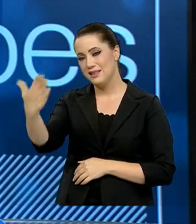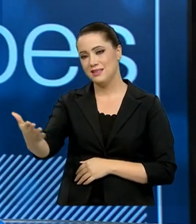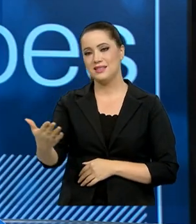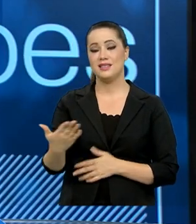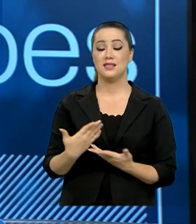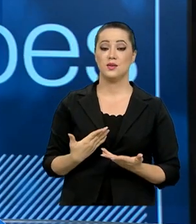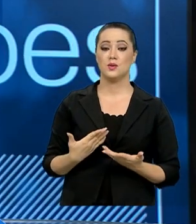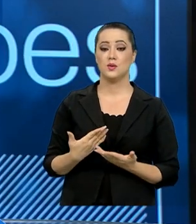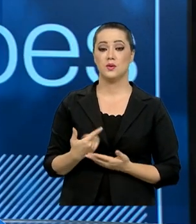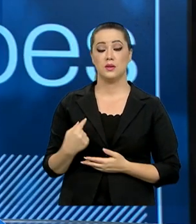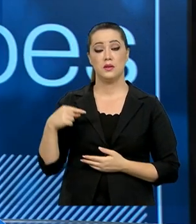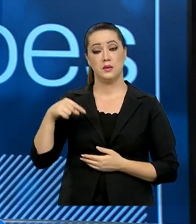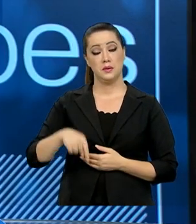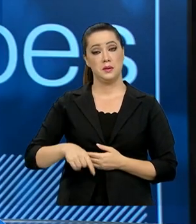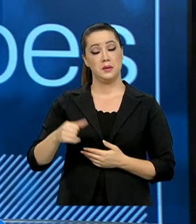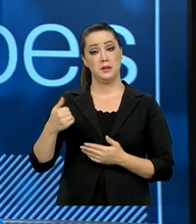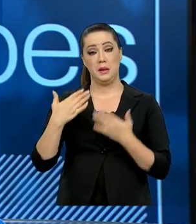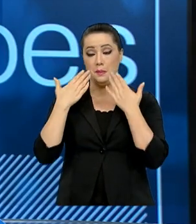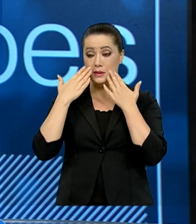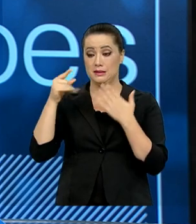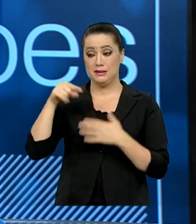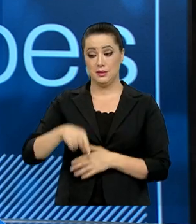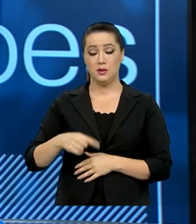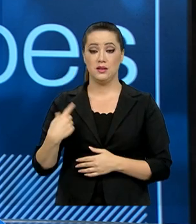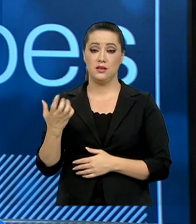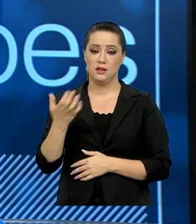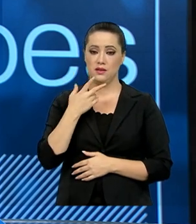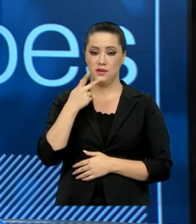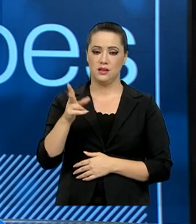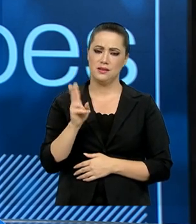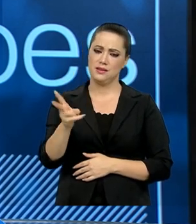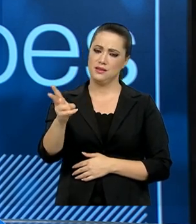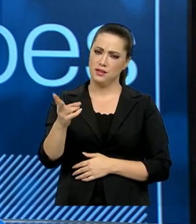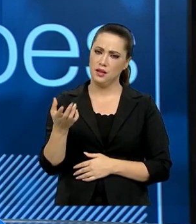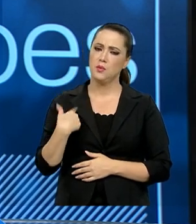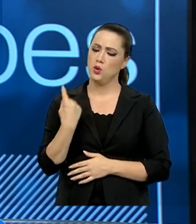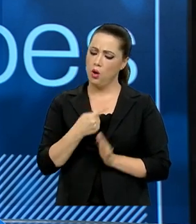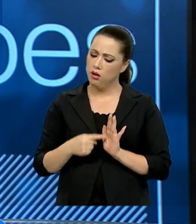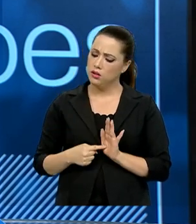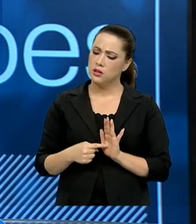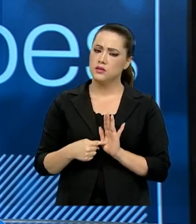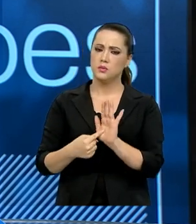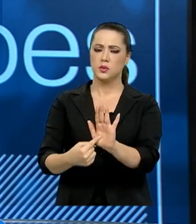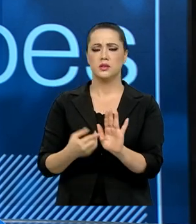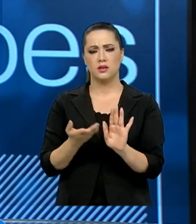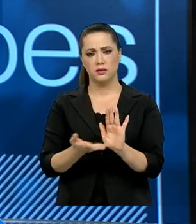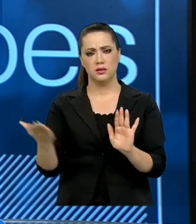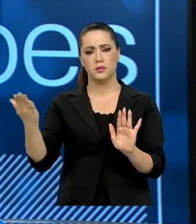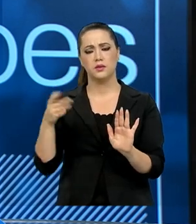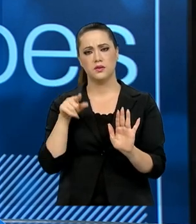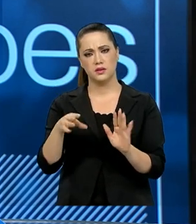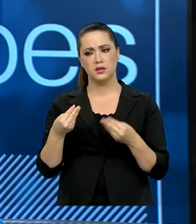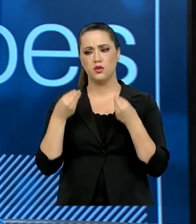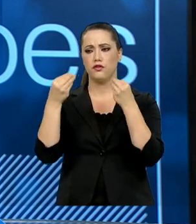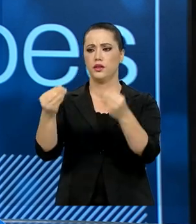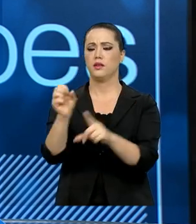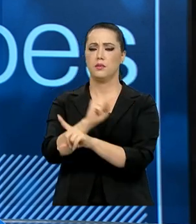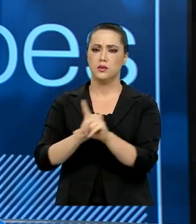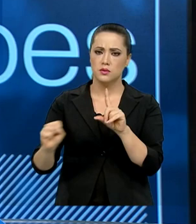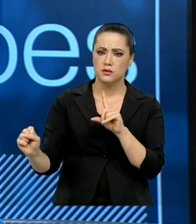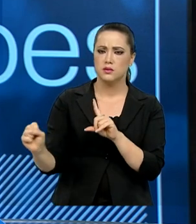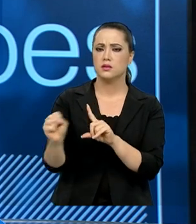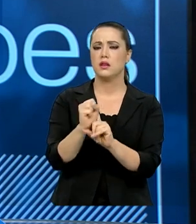vocês no Brasil em pauta e queremos dizer que estamos à disposição. Creio que levar a sociedade,